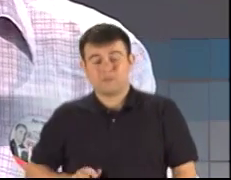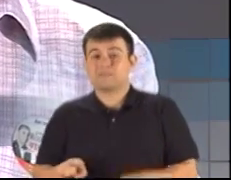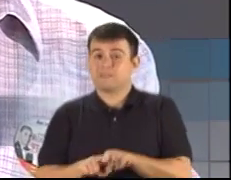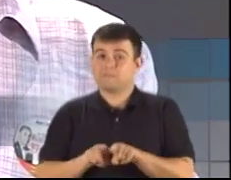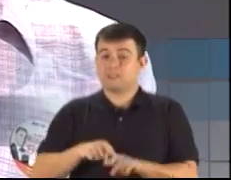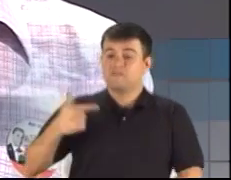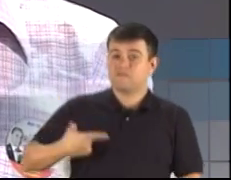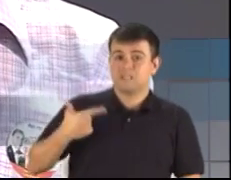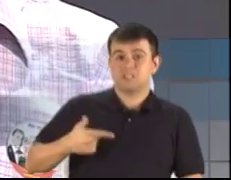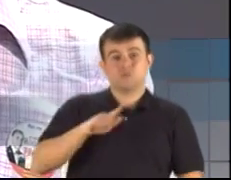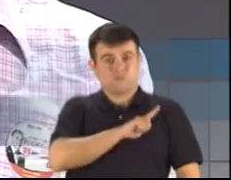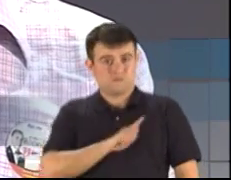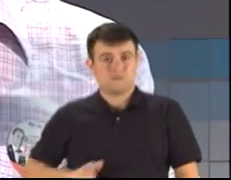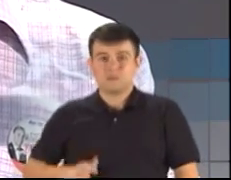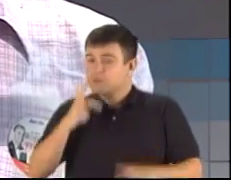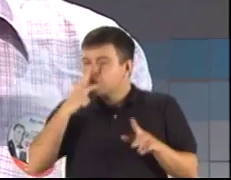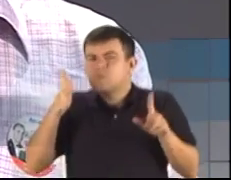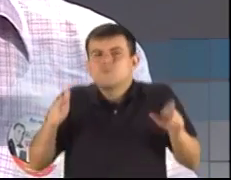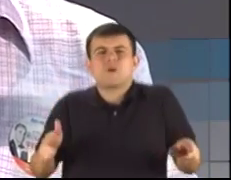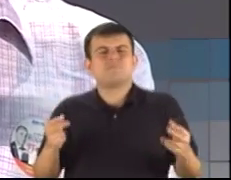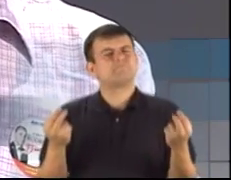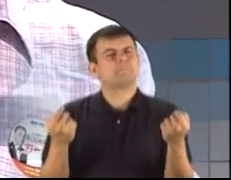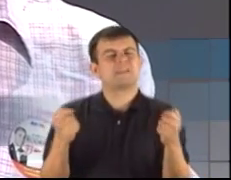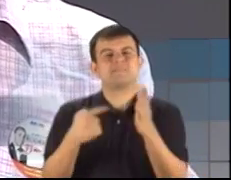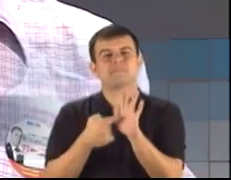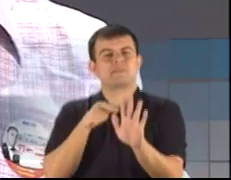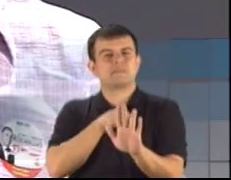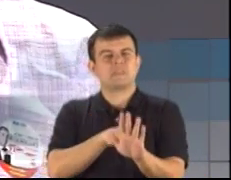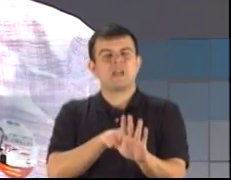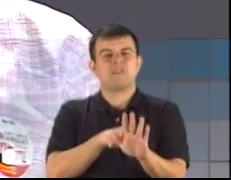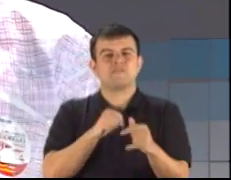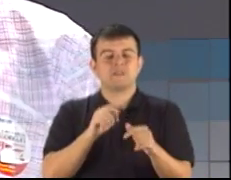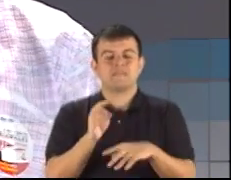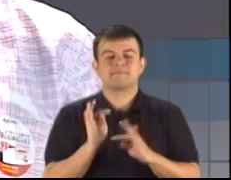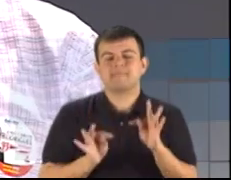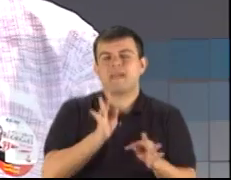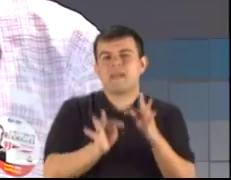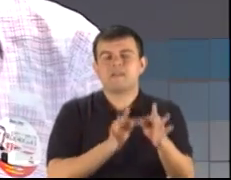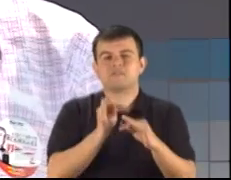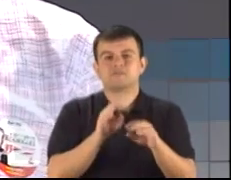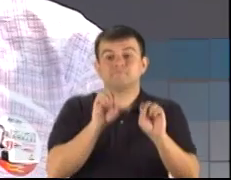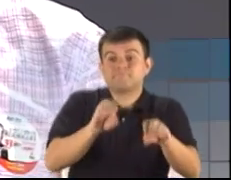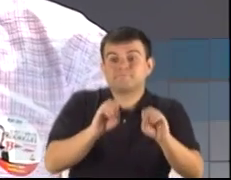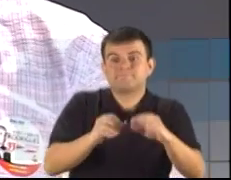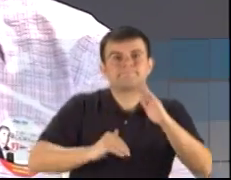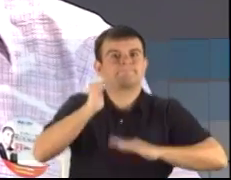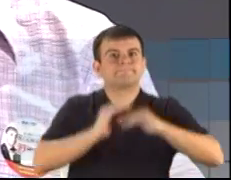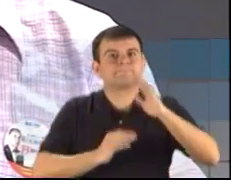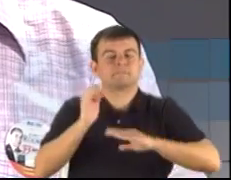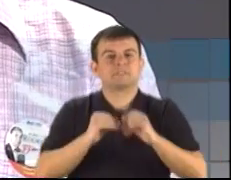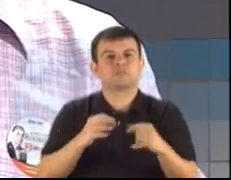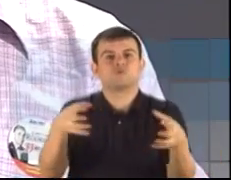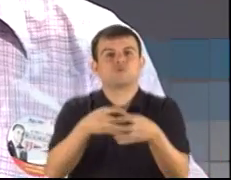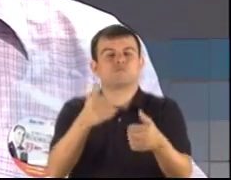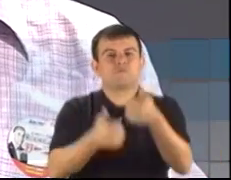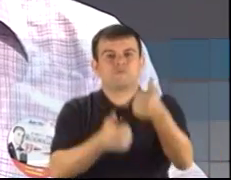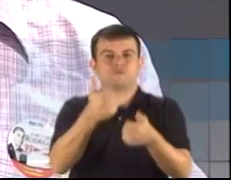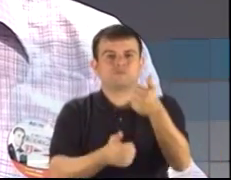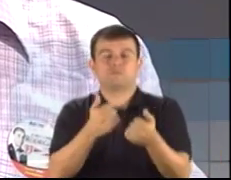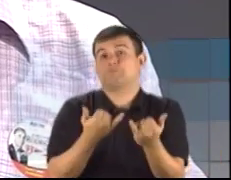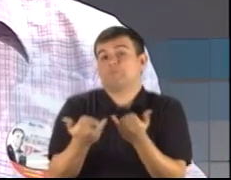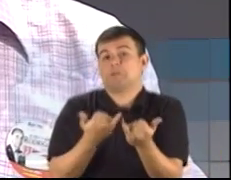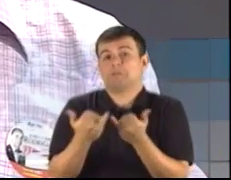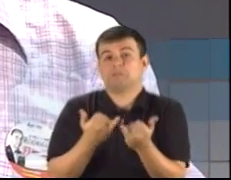como um técnico de um time. Por exemplo, o técnico não precisa correr um campo em 30 segundos como